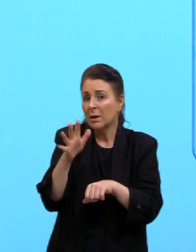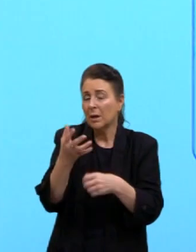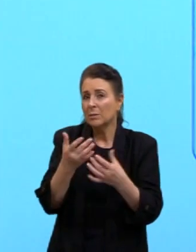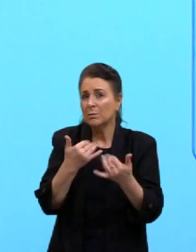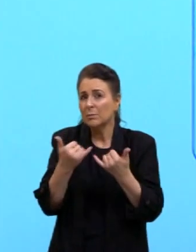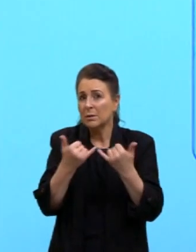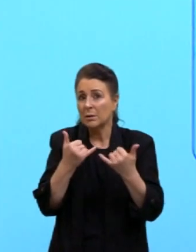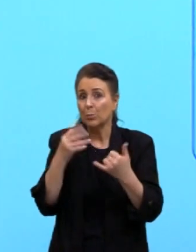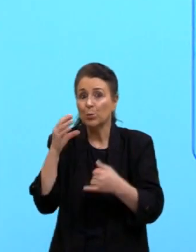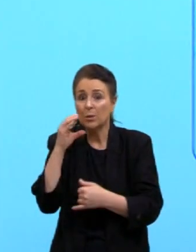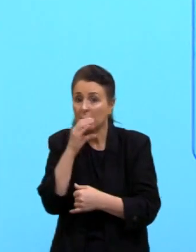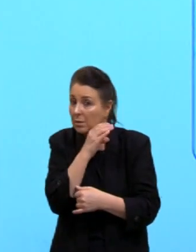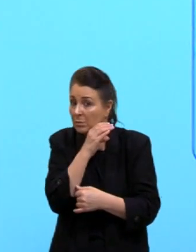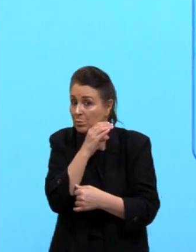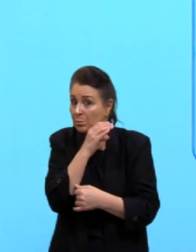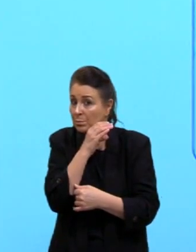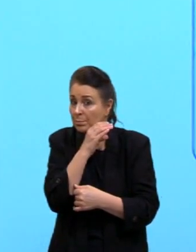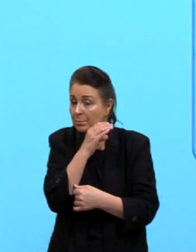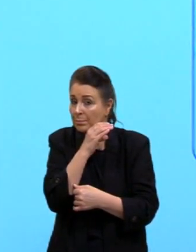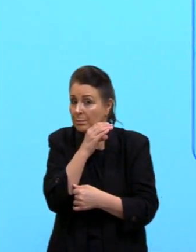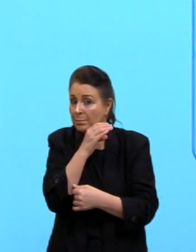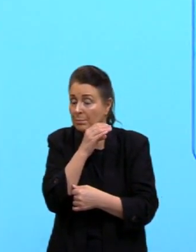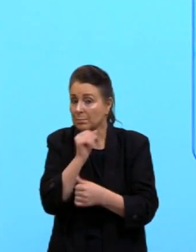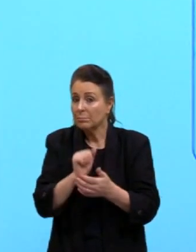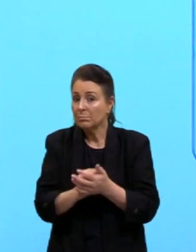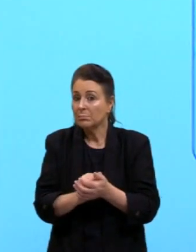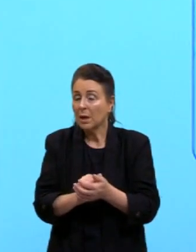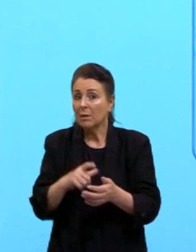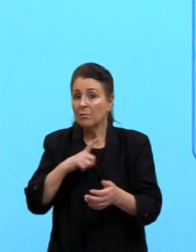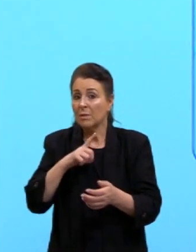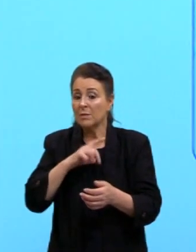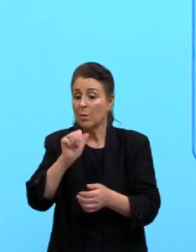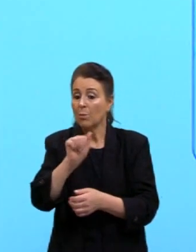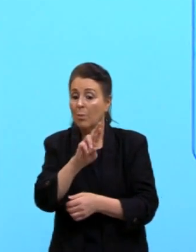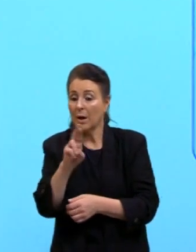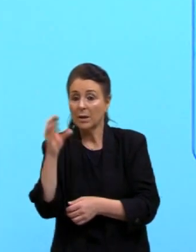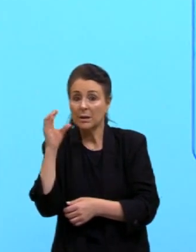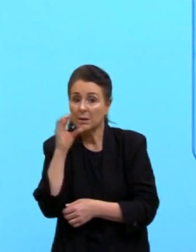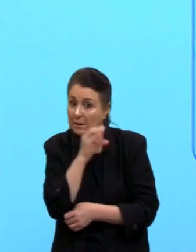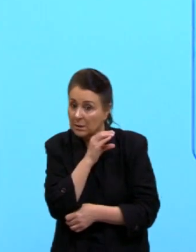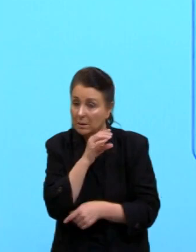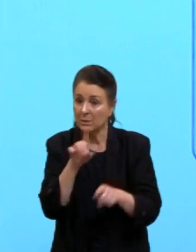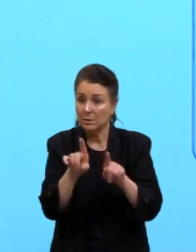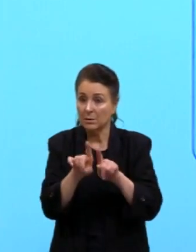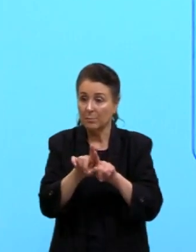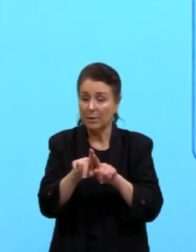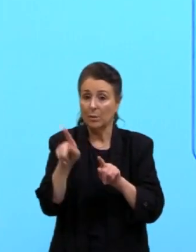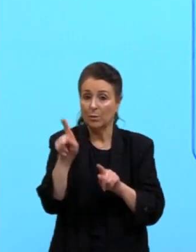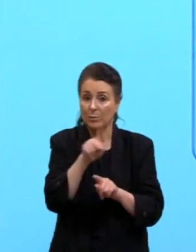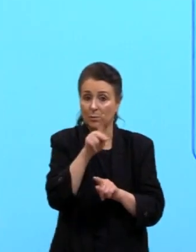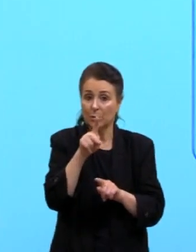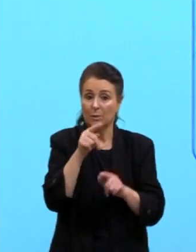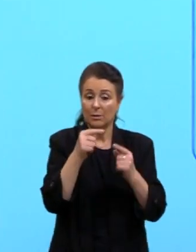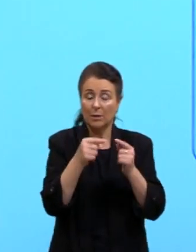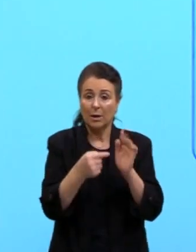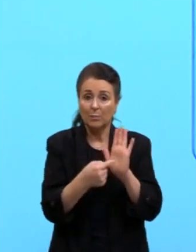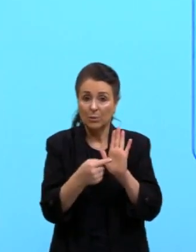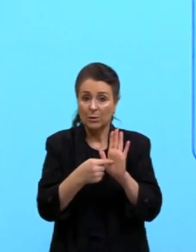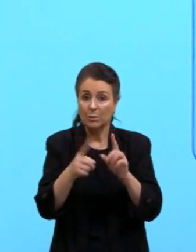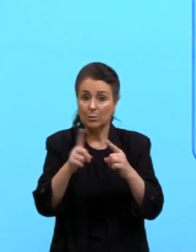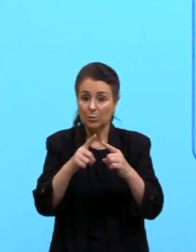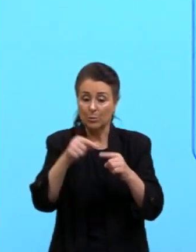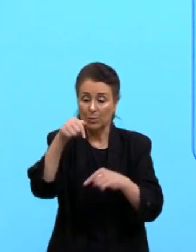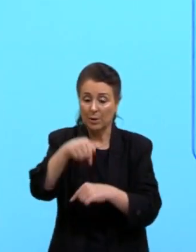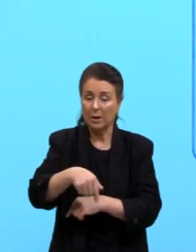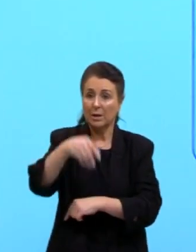mais quente, vai ser uma massa de ar quente. E aqui eu trago os tipos de massa de ar. E aí o Brasil,